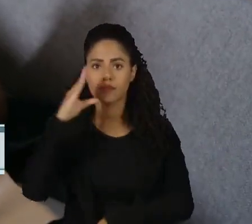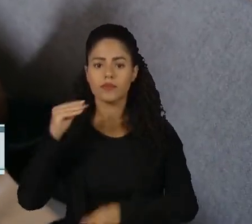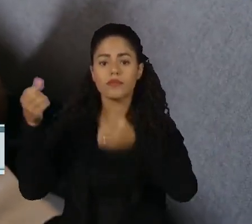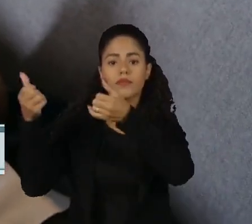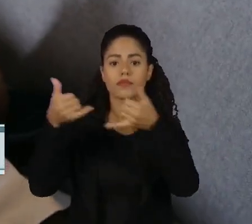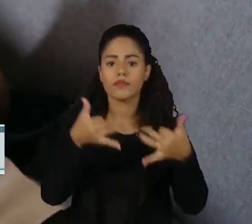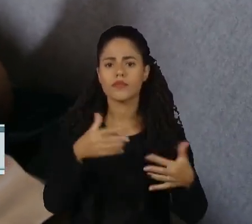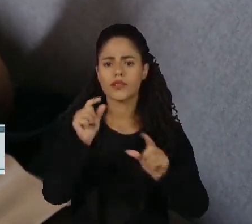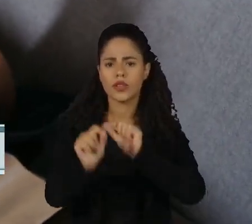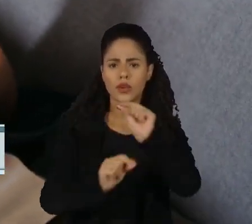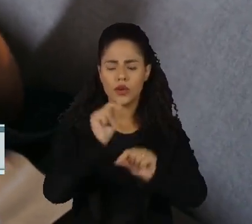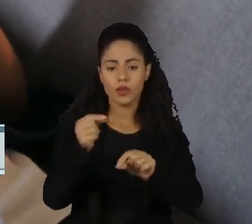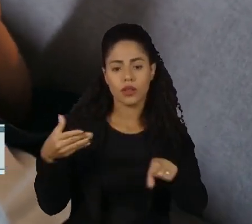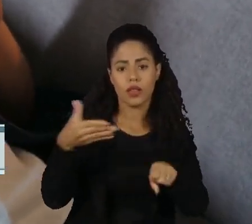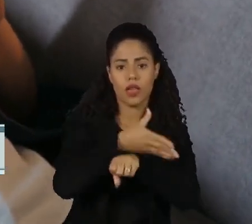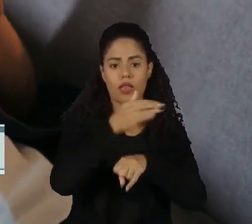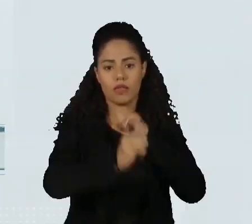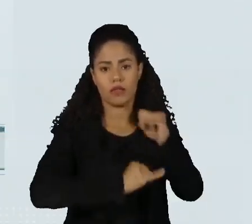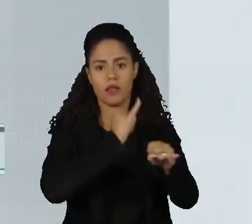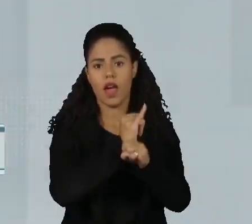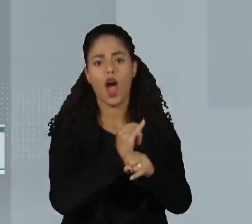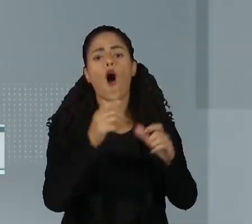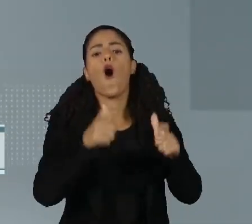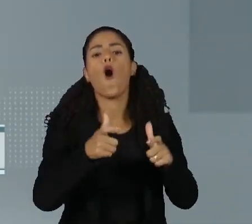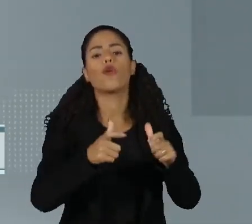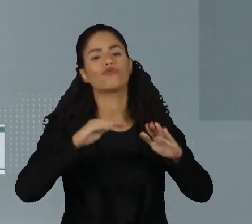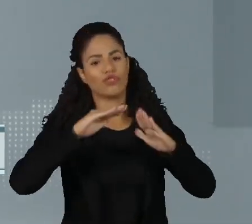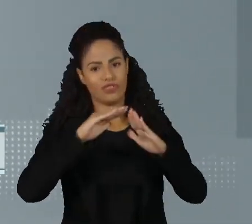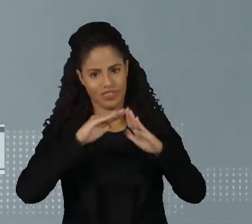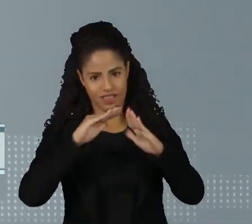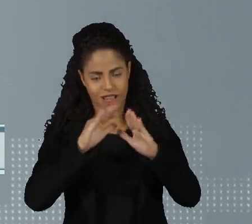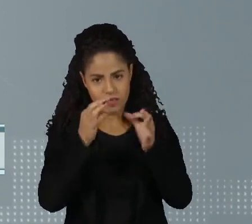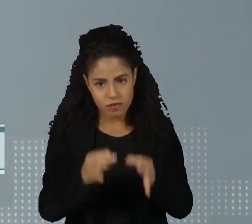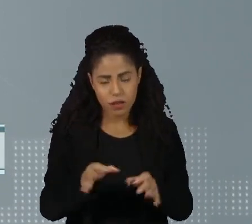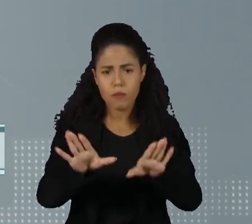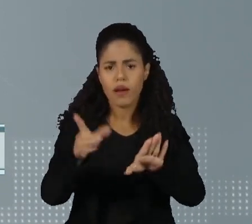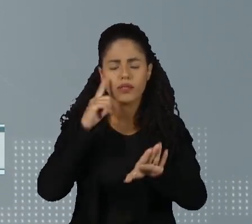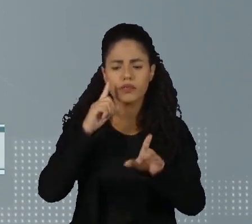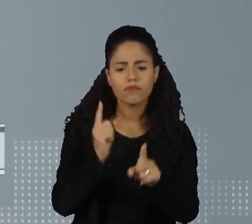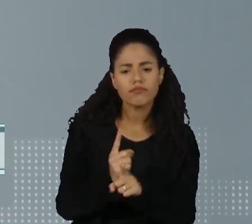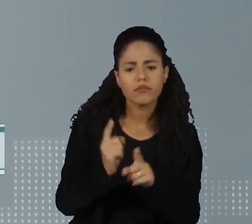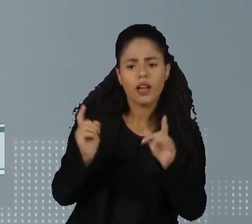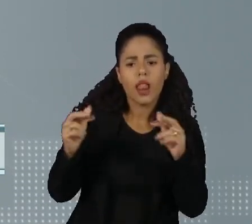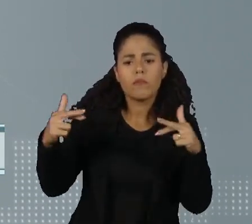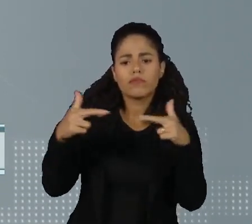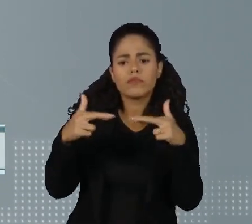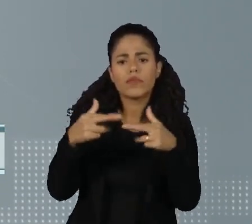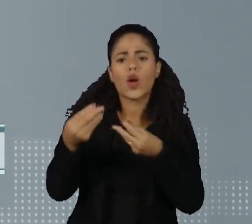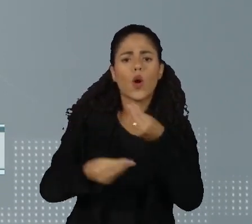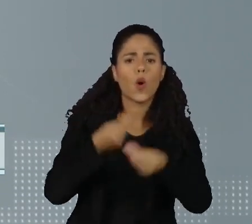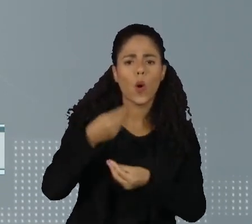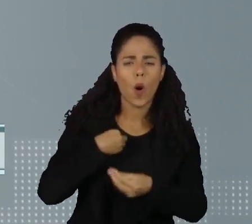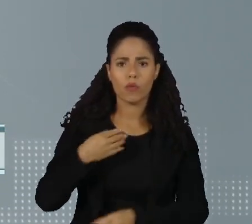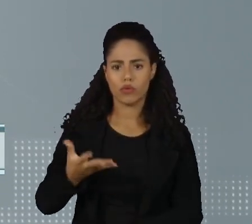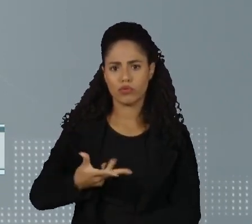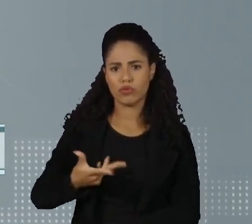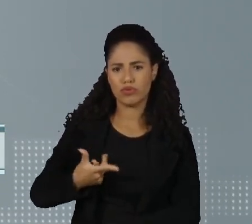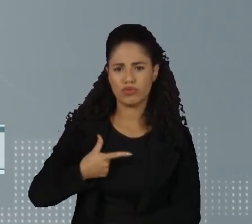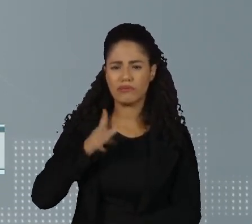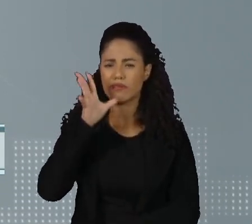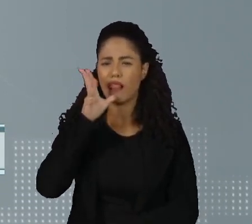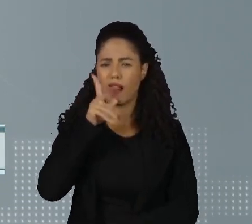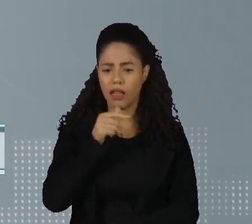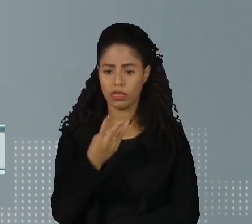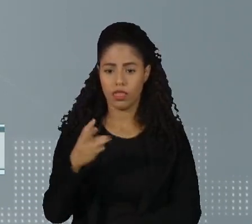que o local onde mais acessam a rede é em casa. Mas a qualidade da conexão varia muito. A velocidade é sempre ruim para